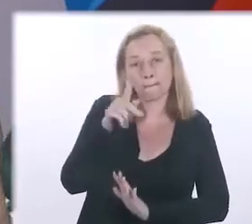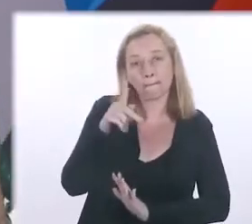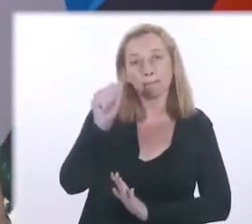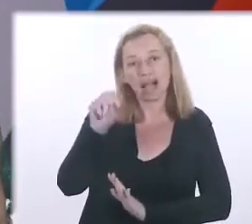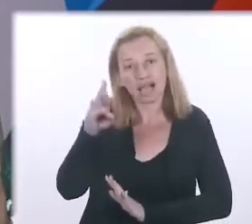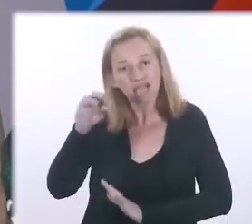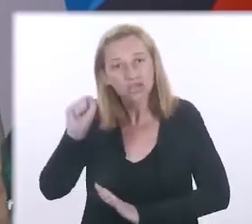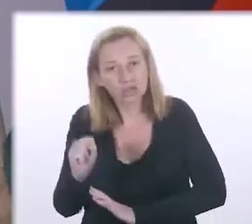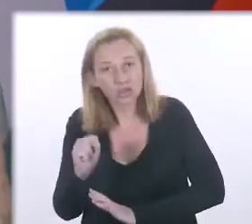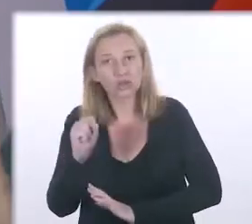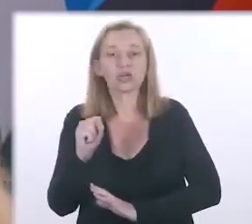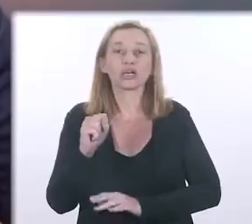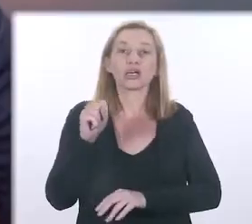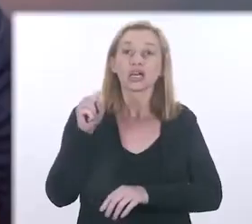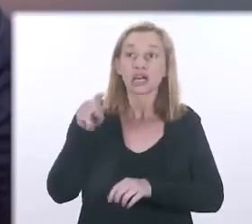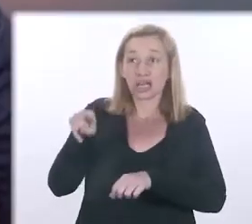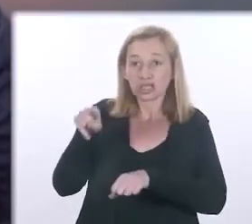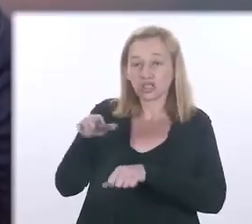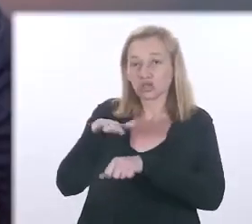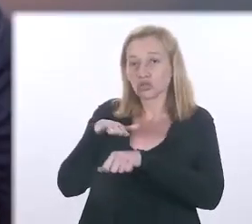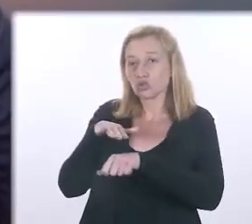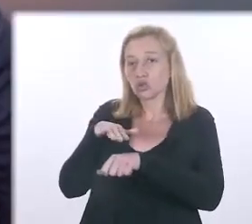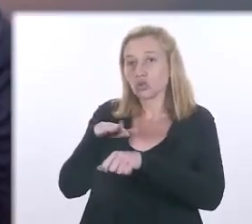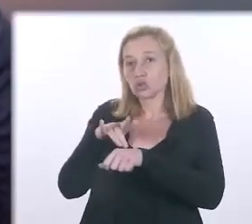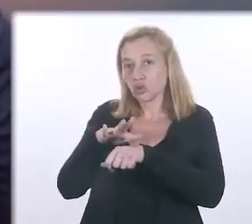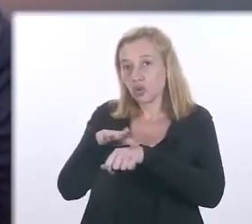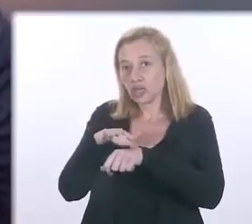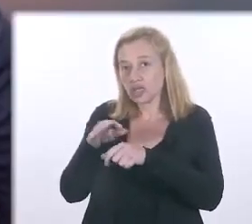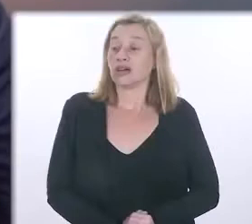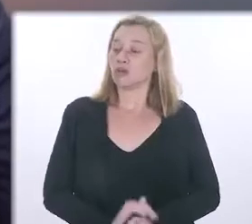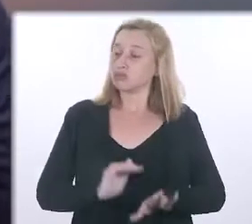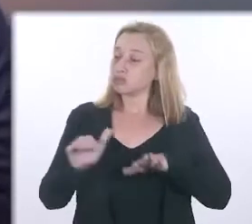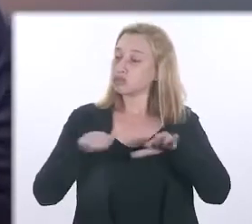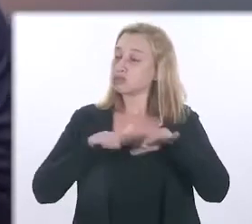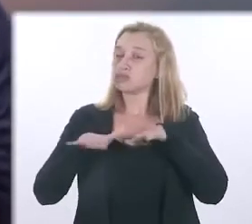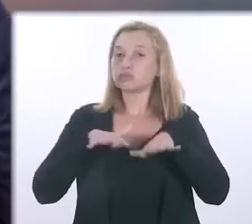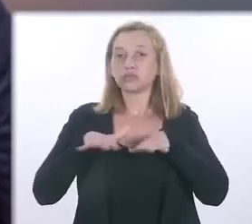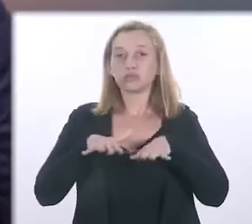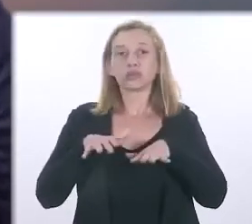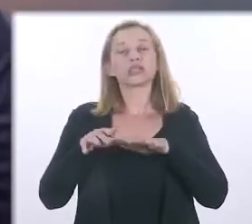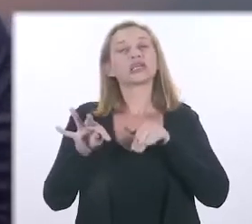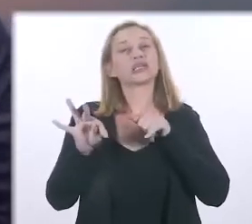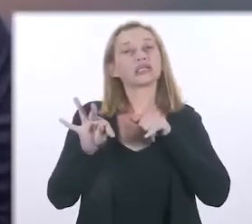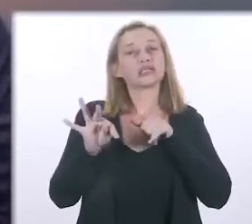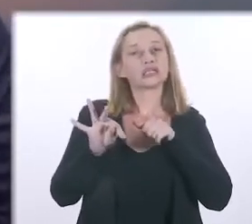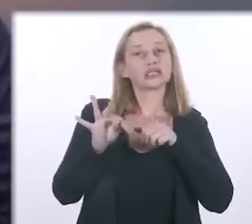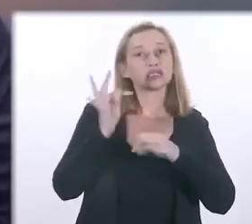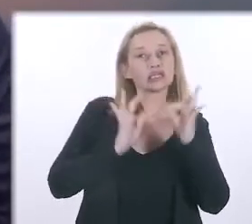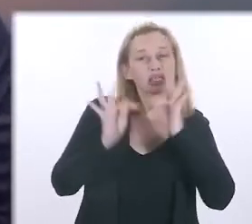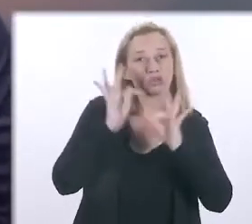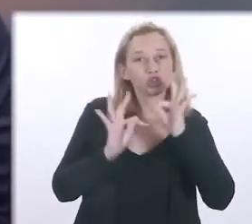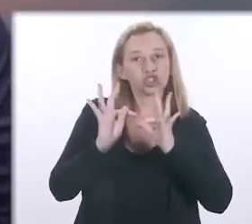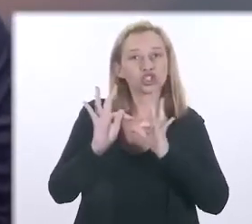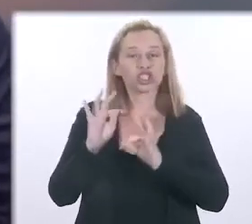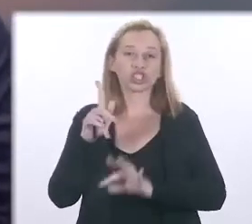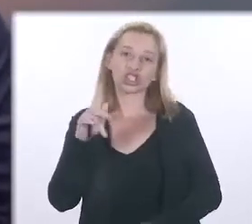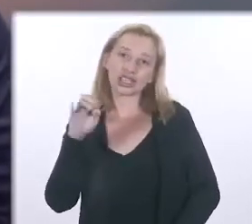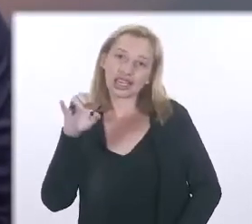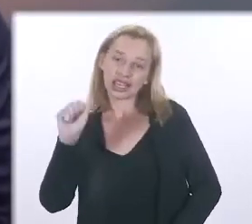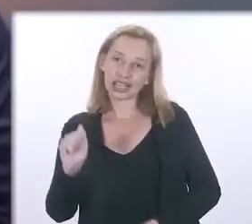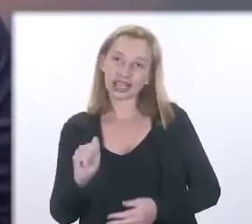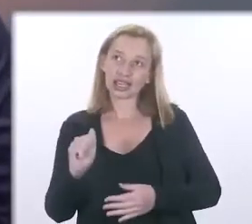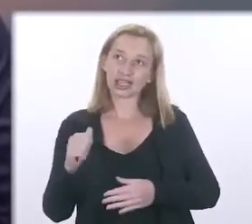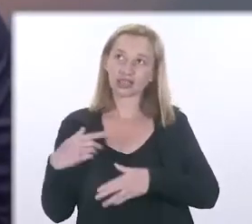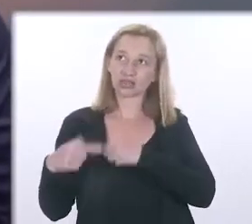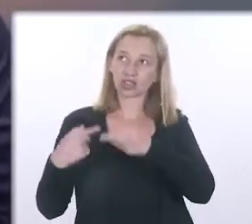Parkinson, o Alzheimer, essas doenças que são verdadeiros mistérios para a gente? O desenvolvimento da tecnologia de edição